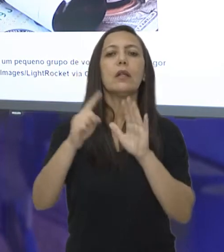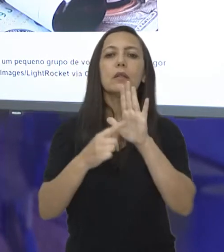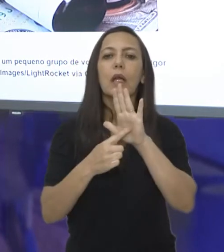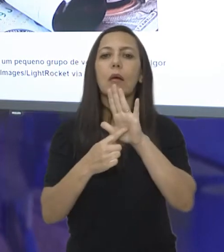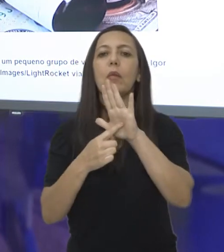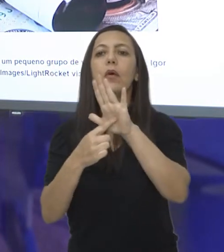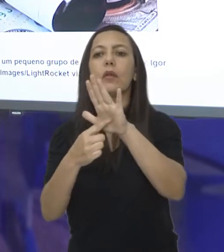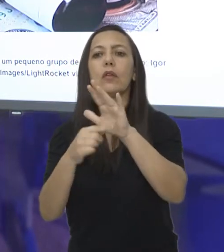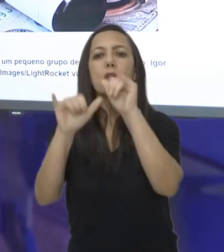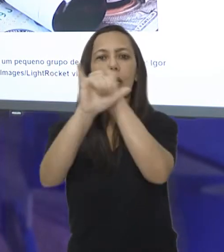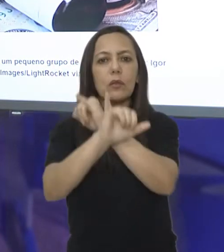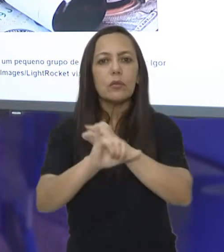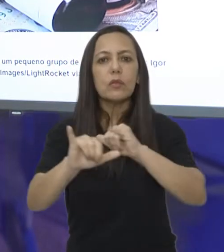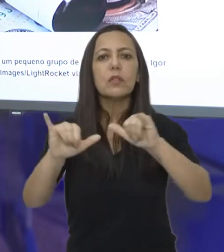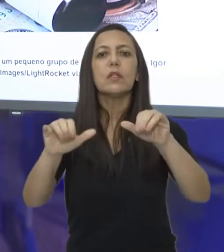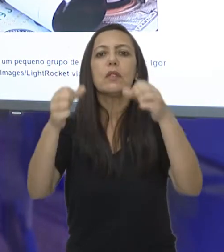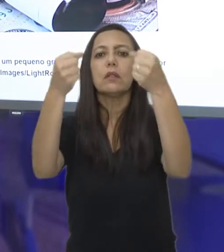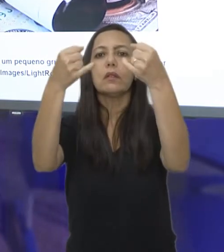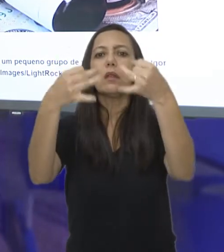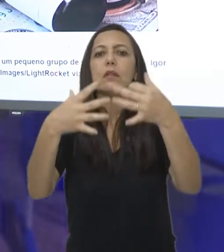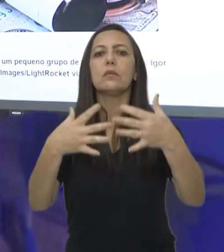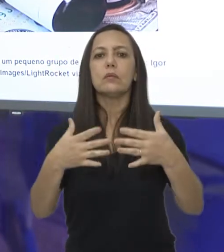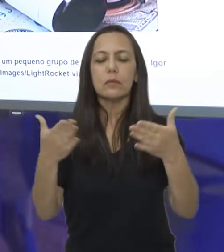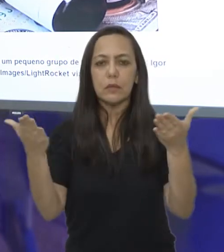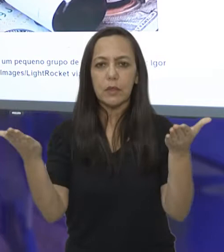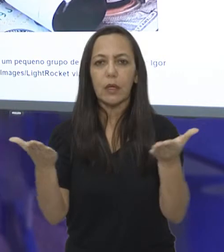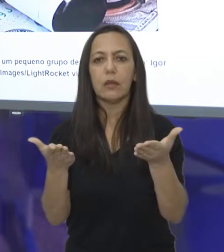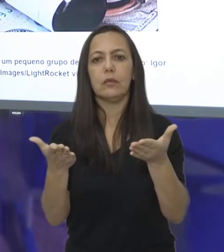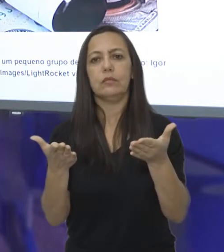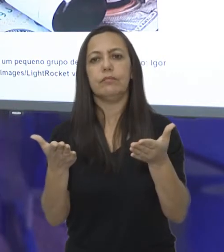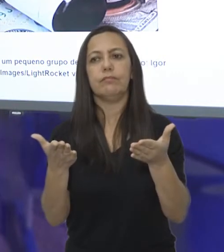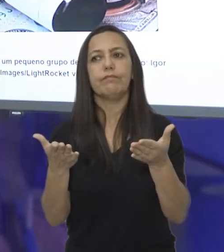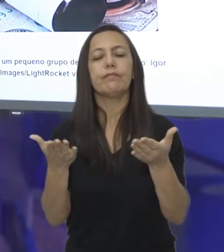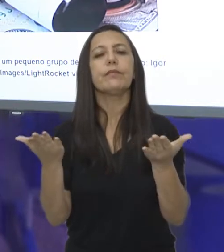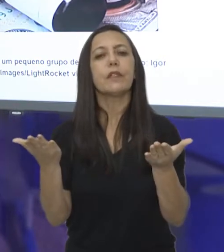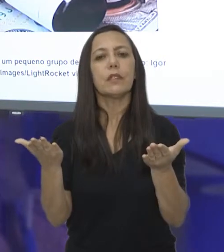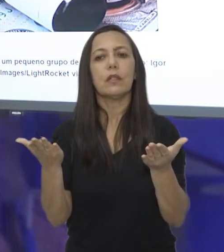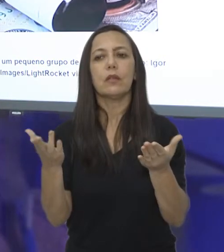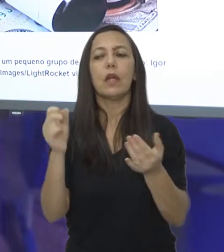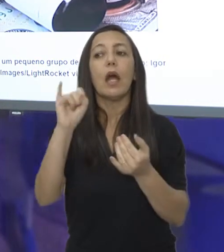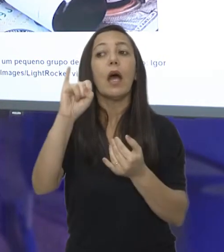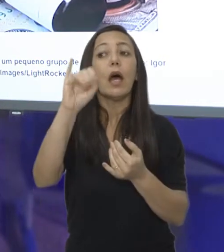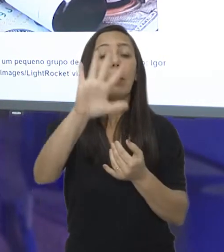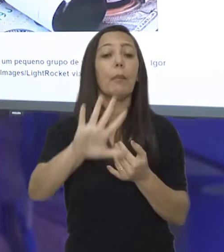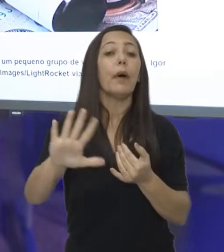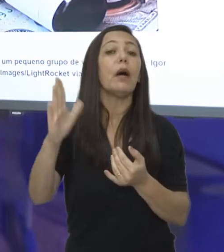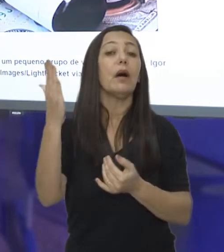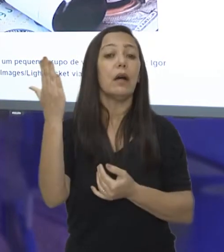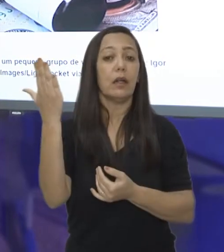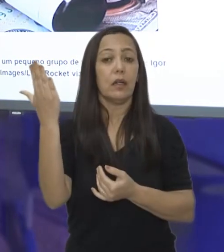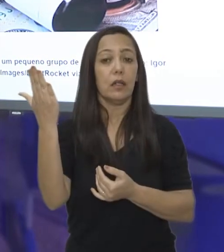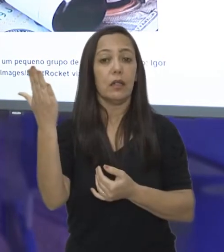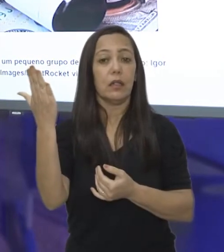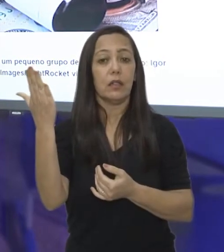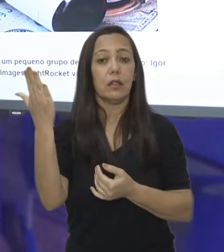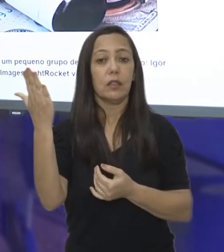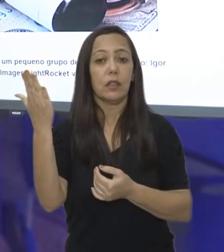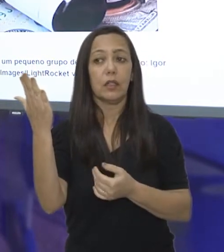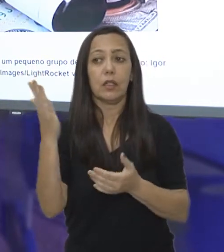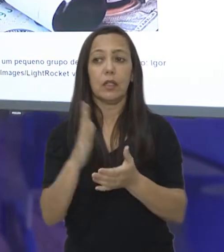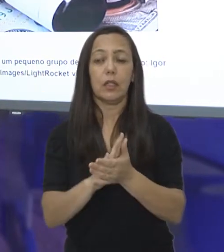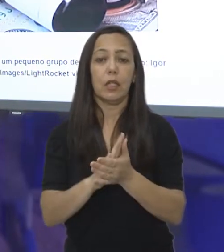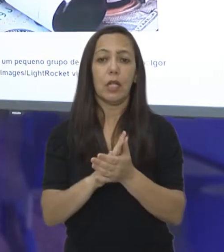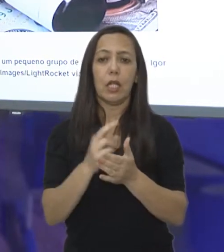está falando, é exatamente o que eu disse a vocês, onde a gente está fazendo uma revisão. A imagem, eu não posso falar da área de saúde,